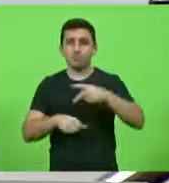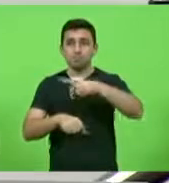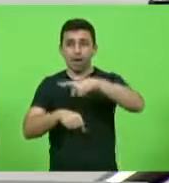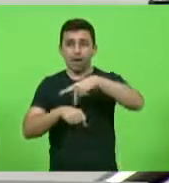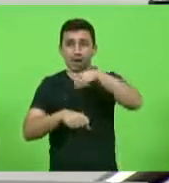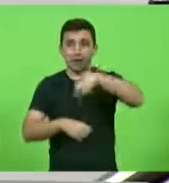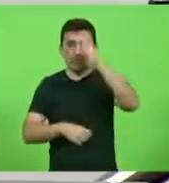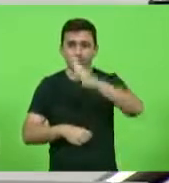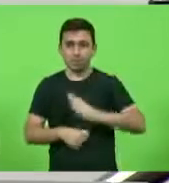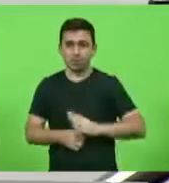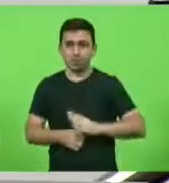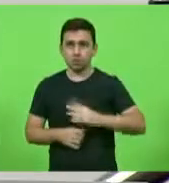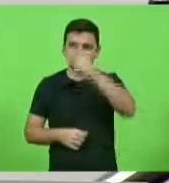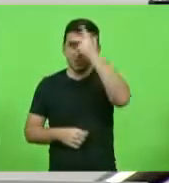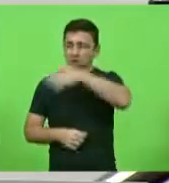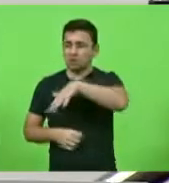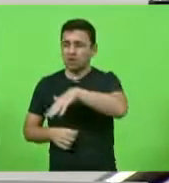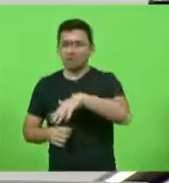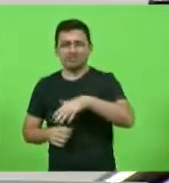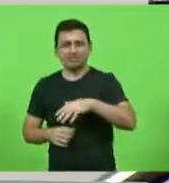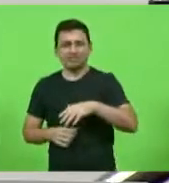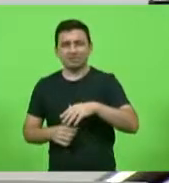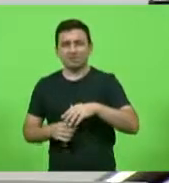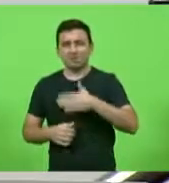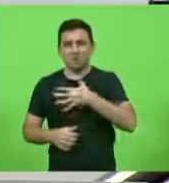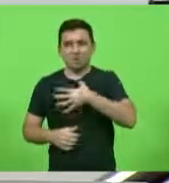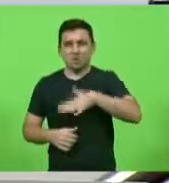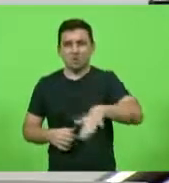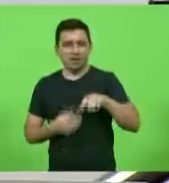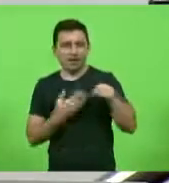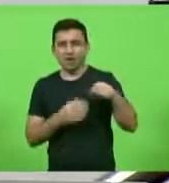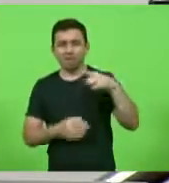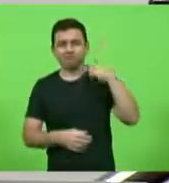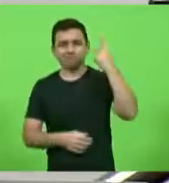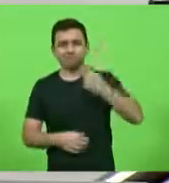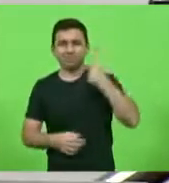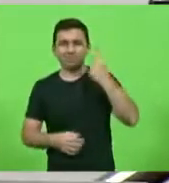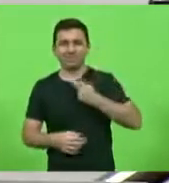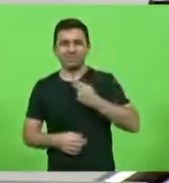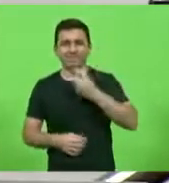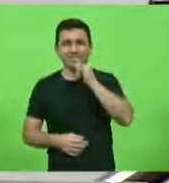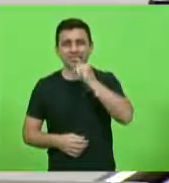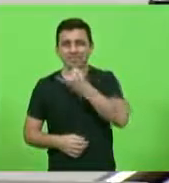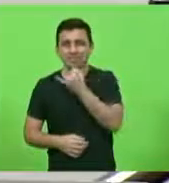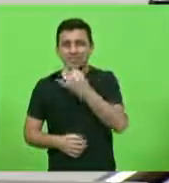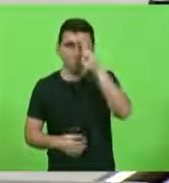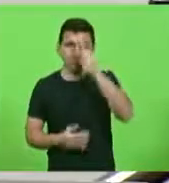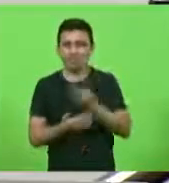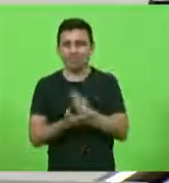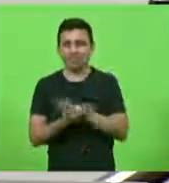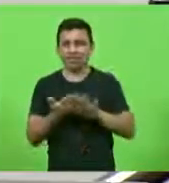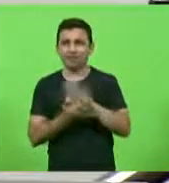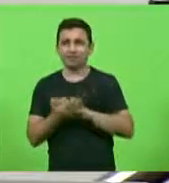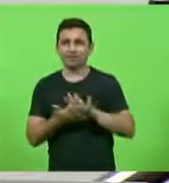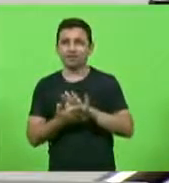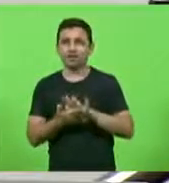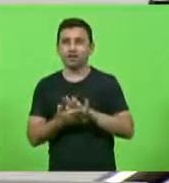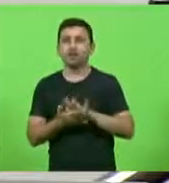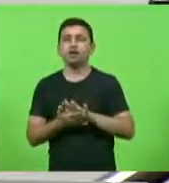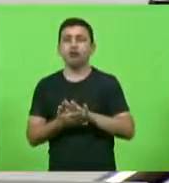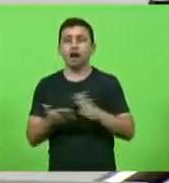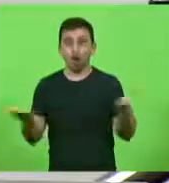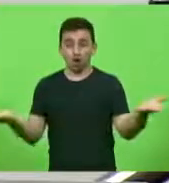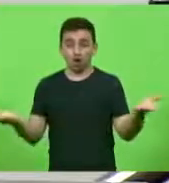desiludidas com a classe política e eu dou razão a elas vejo que a história nos está dando hoje